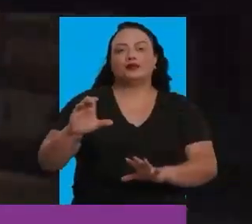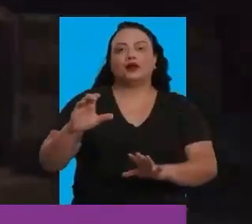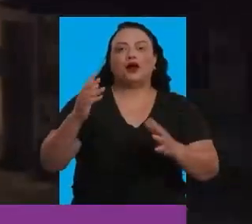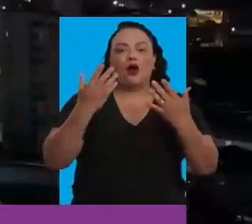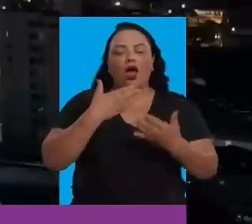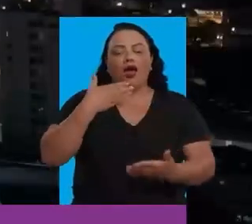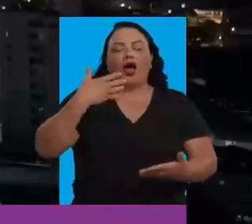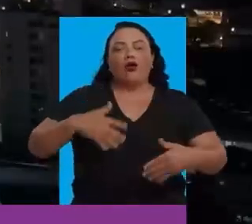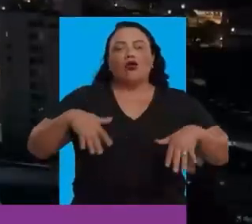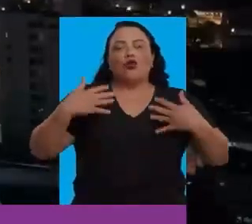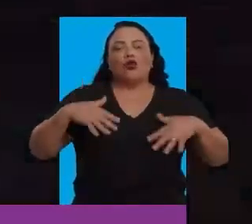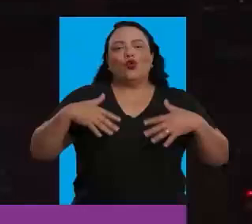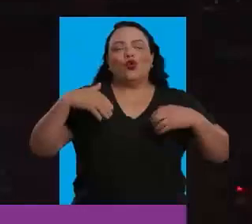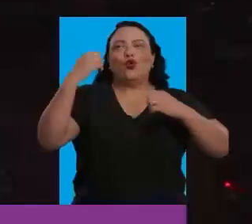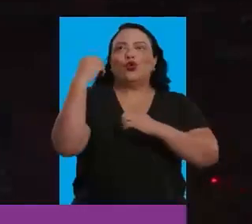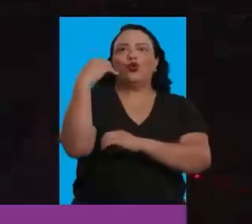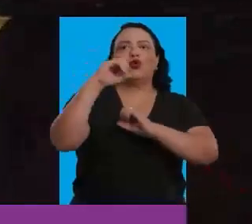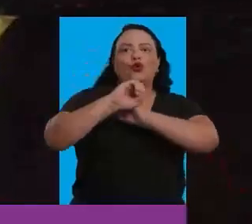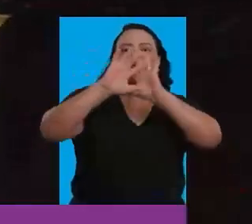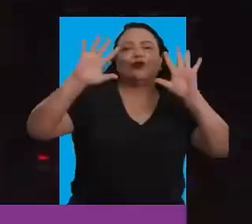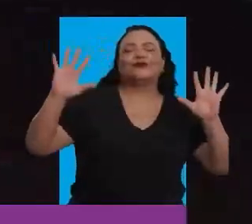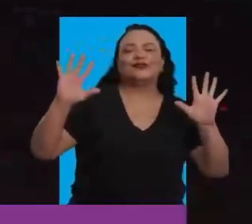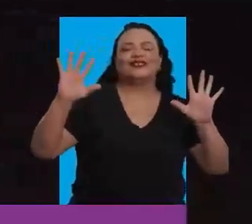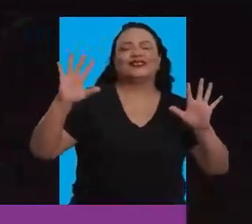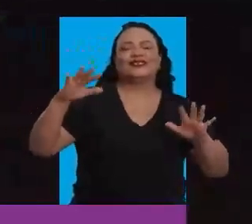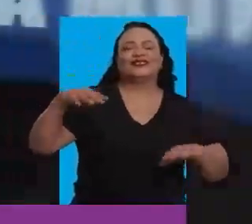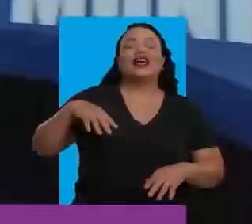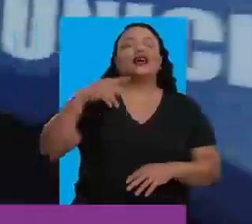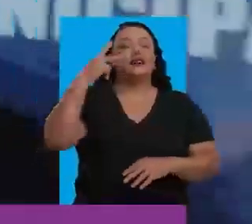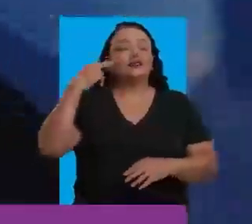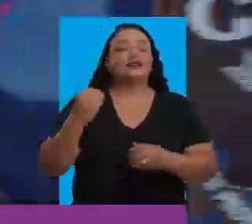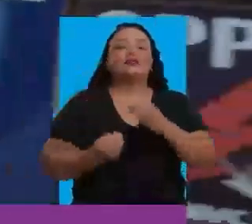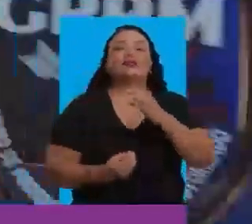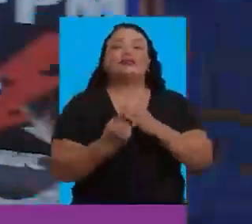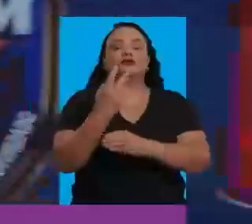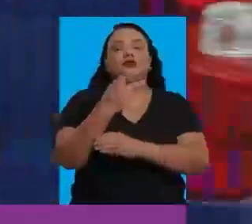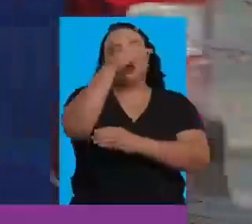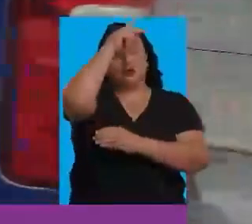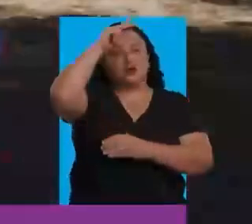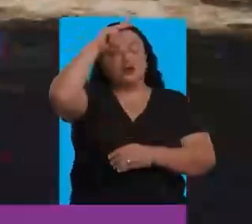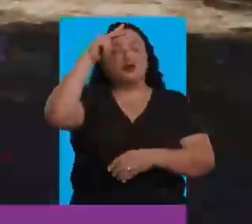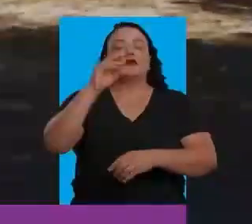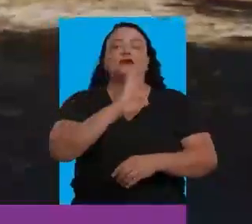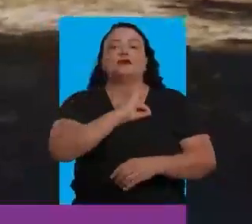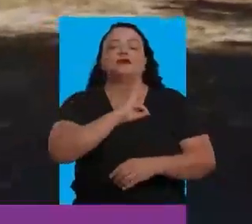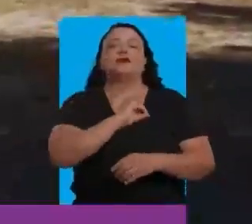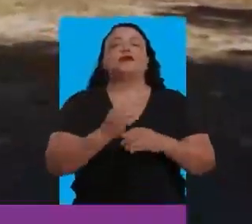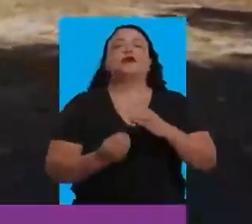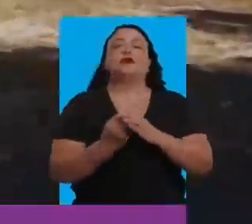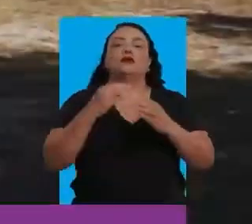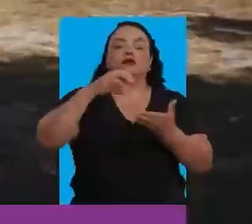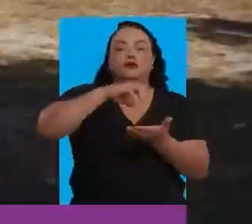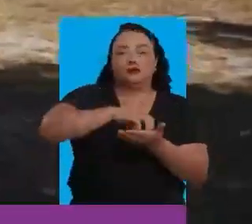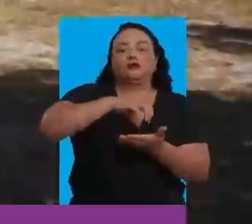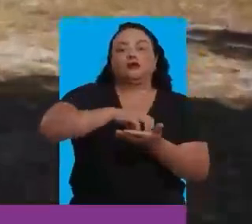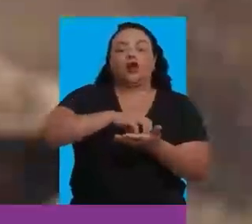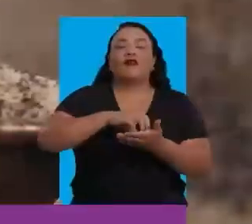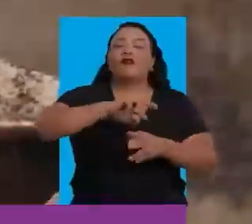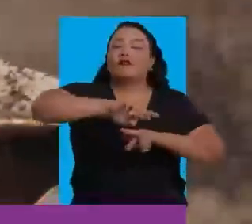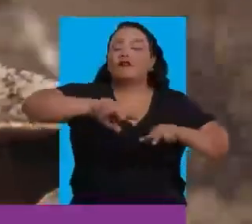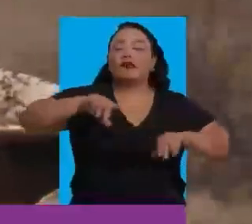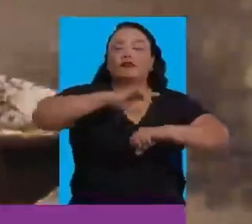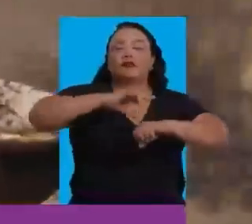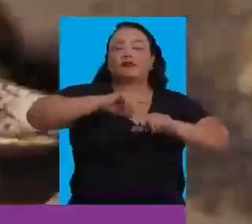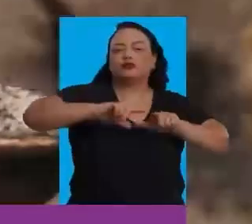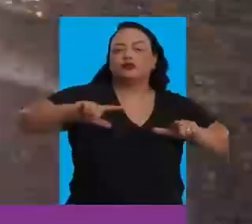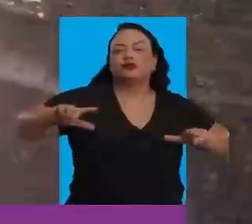Brilha Conquista. Nunca se viu tanta luz nessa cidade. Sheila implantou a guarda municipal e construiu uma base na Vila Serrana. Com